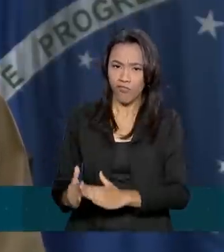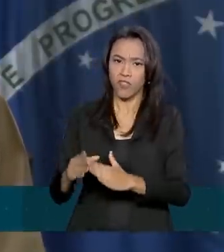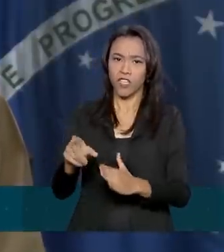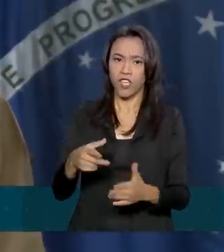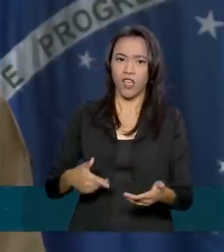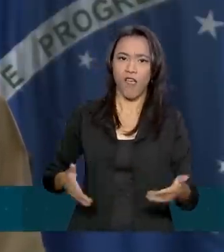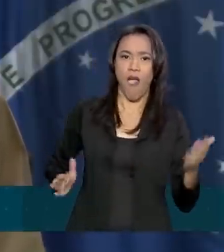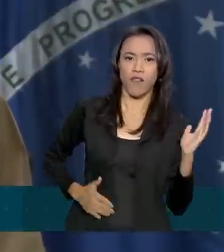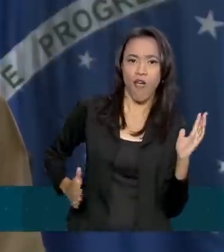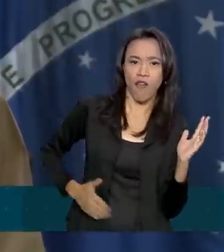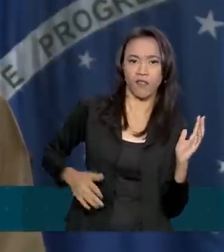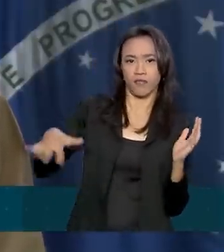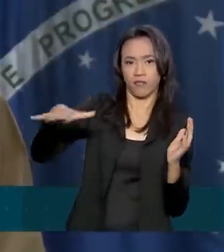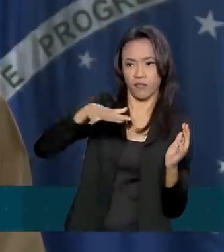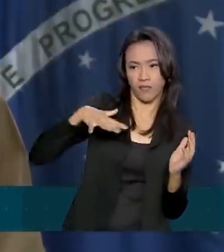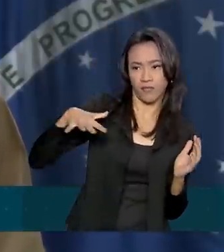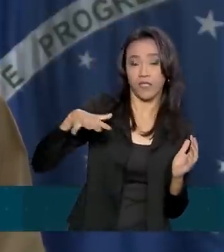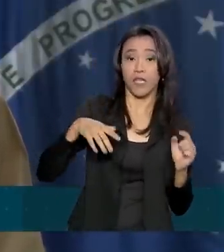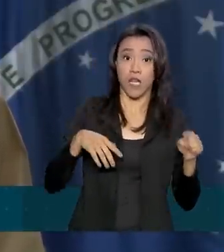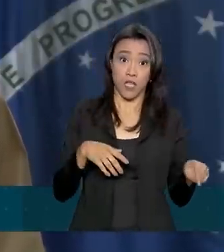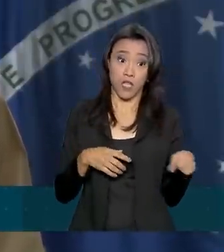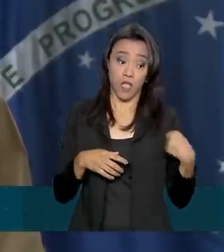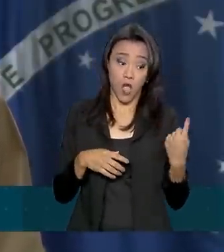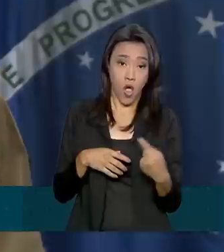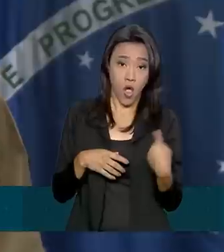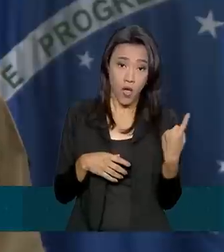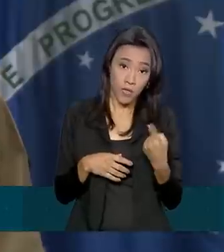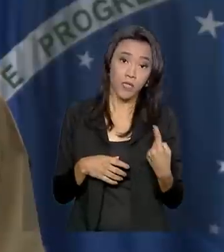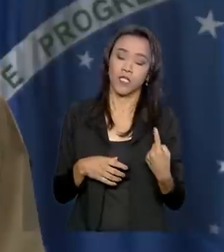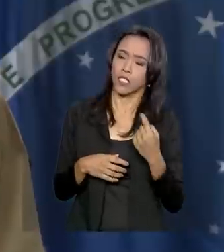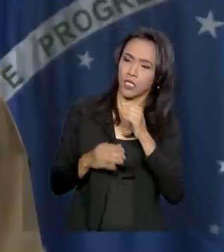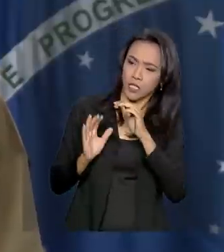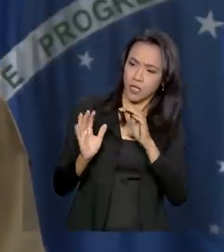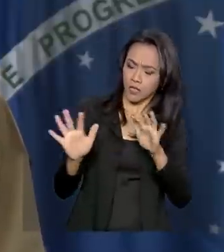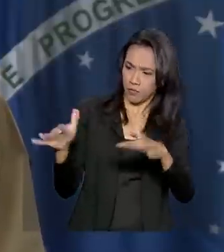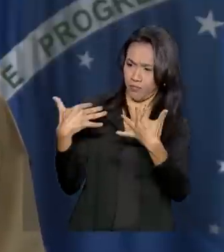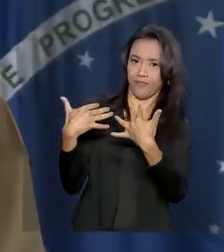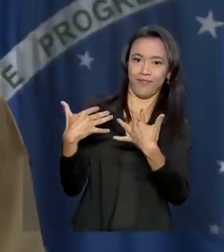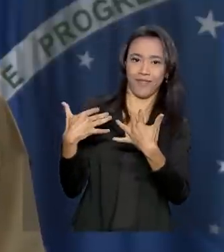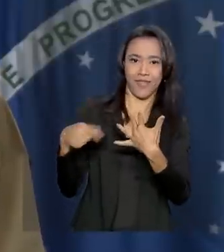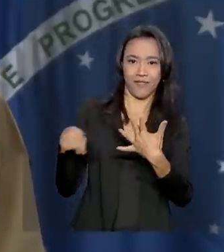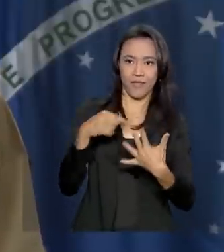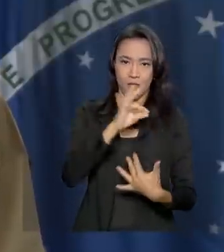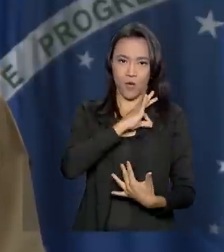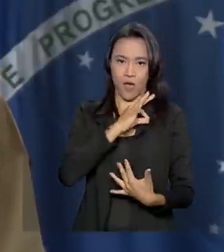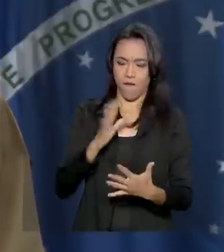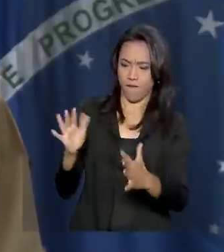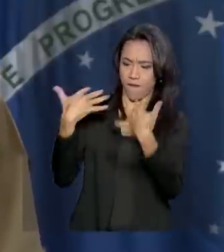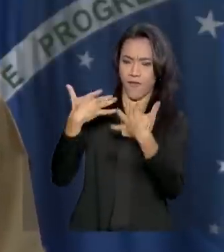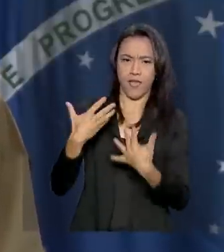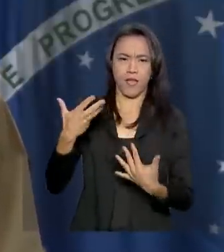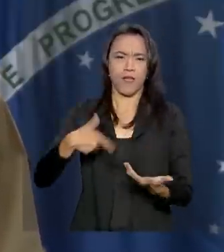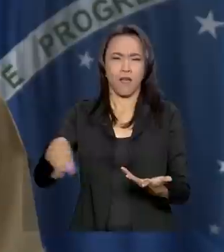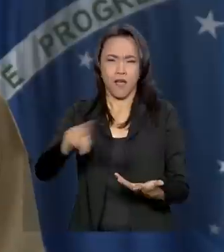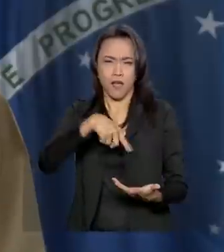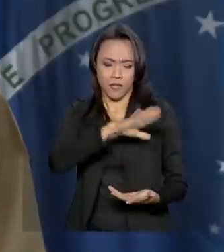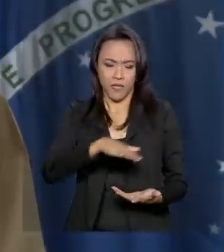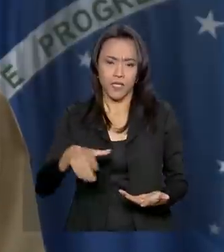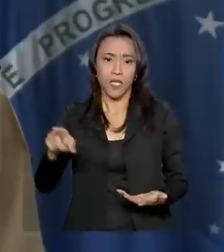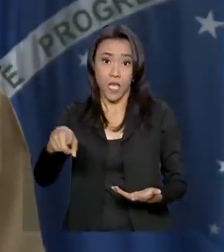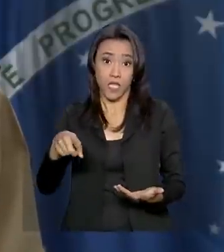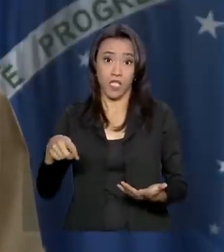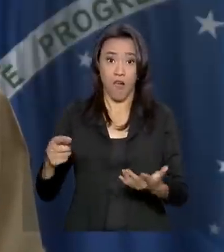nós competimos pela atenção e como referência para as crianças, a gente compete com os criminosos, que